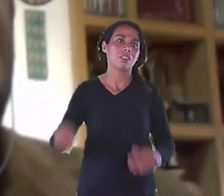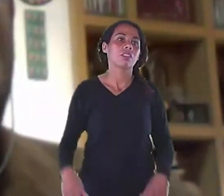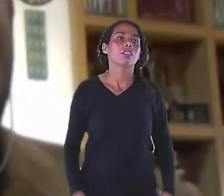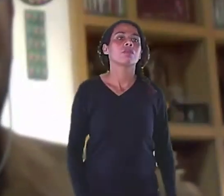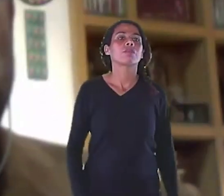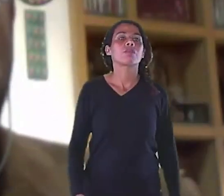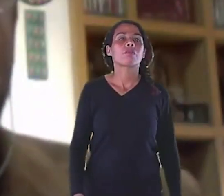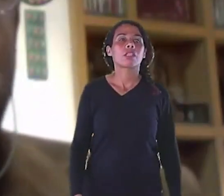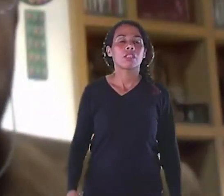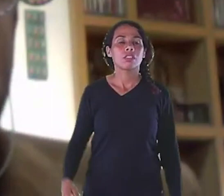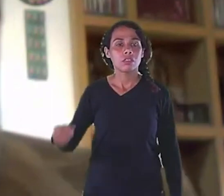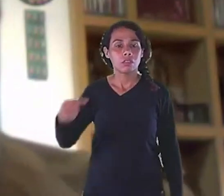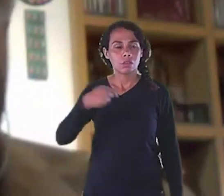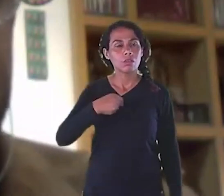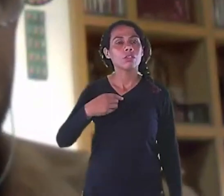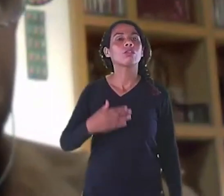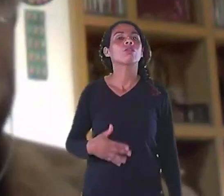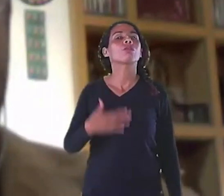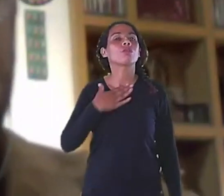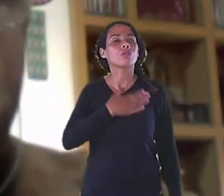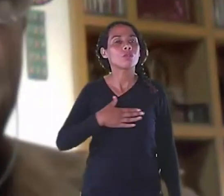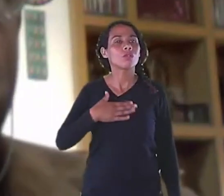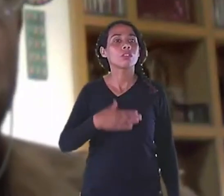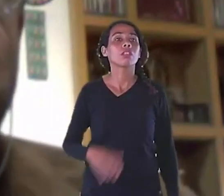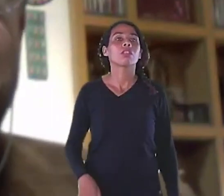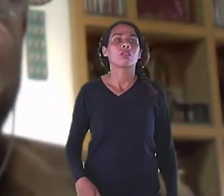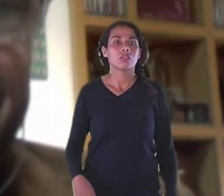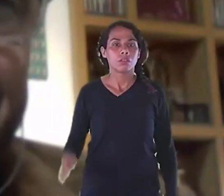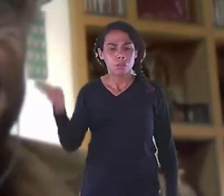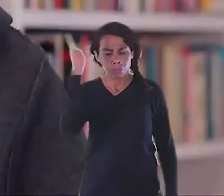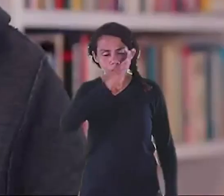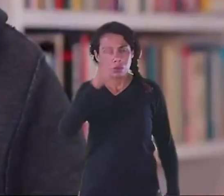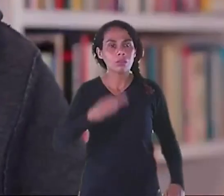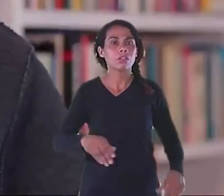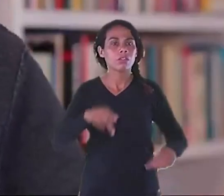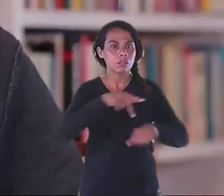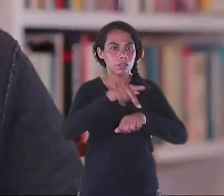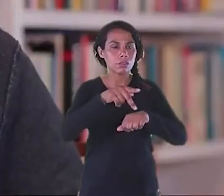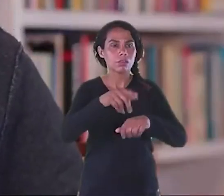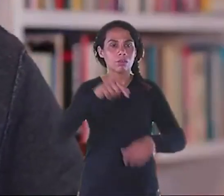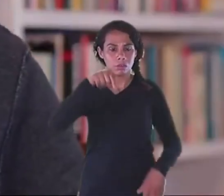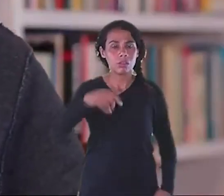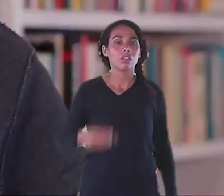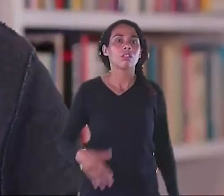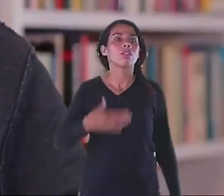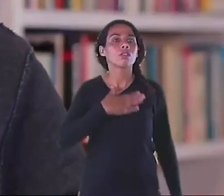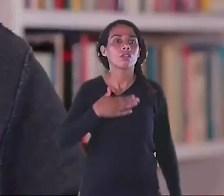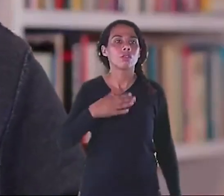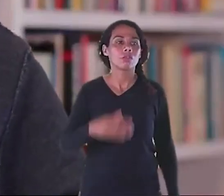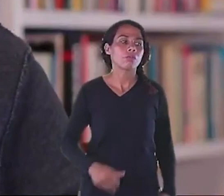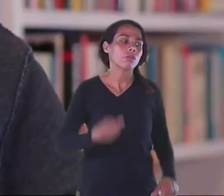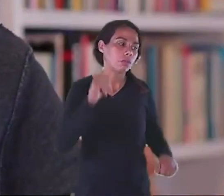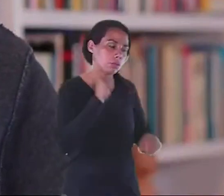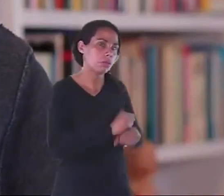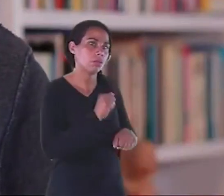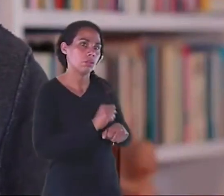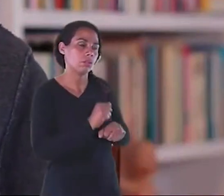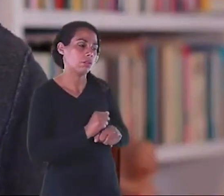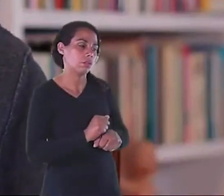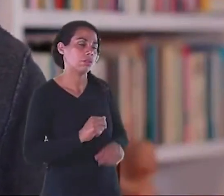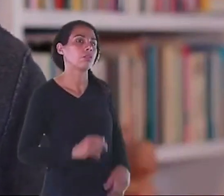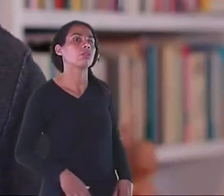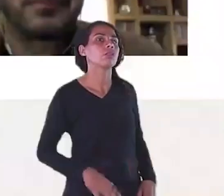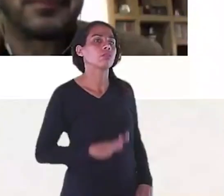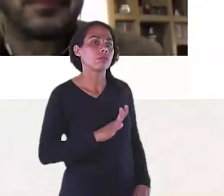costumo dizer Que eu tenho A mesma quantidade de amigos Aqui no Brasil Eu tenho na Itália Vamos dar uma paradinha João, só para você fazer Um percurso dos seus